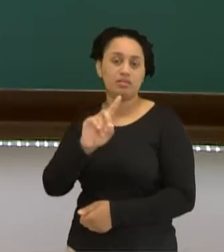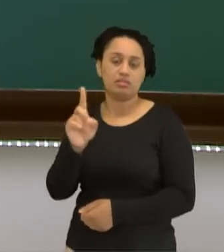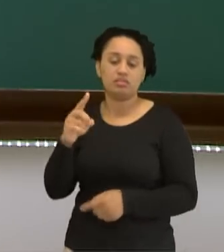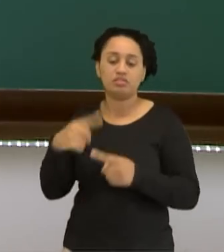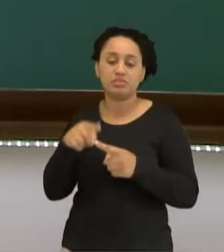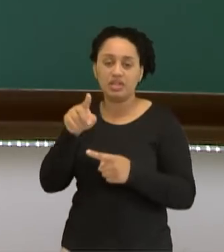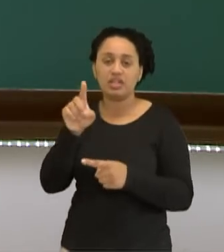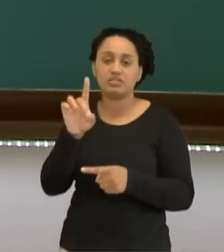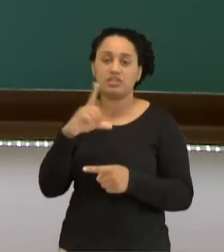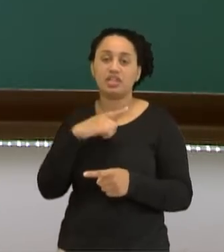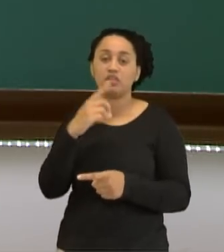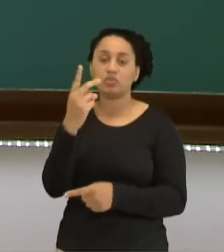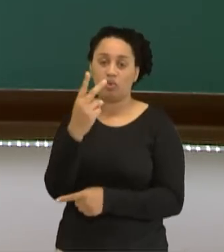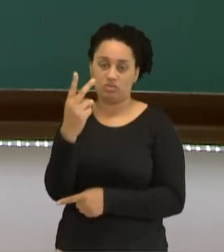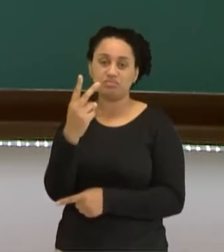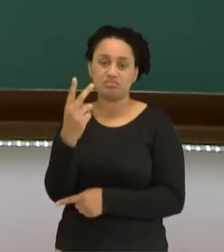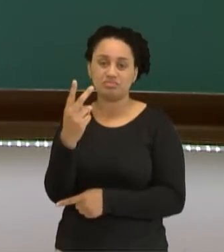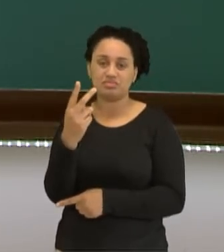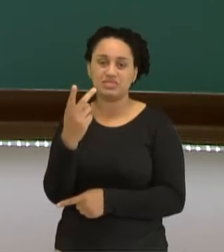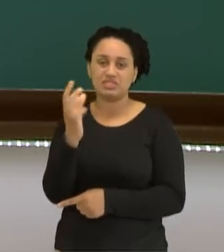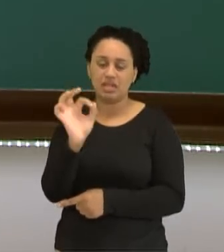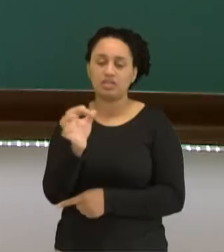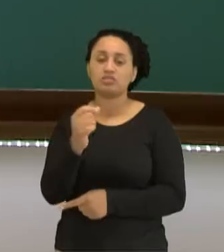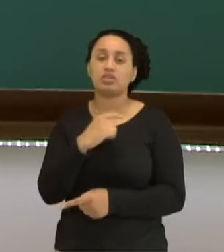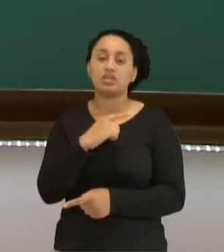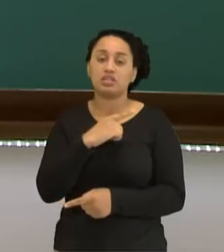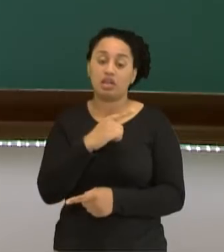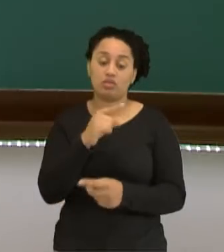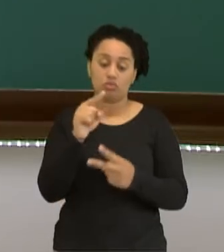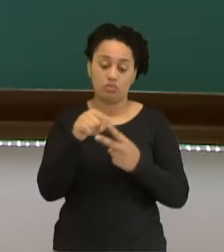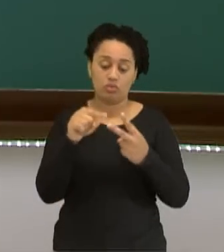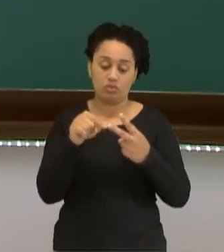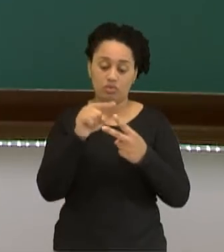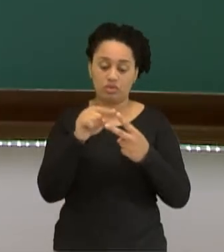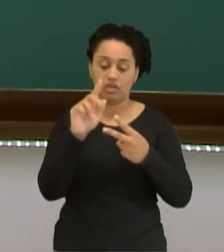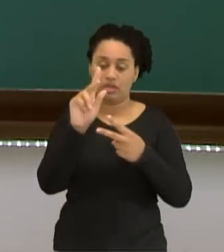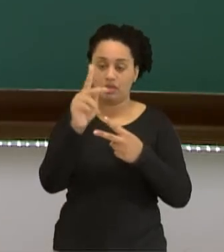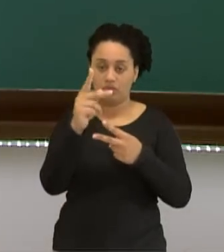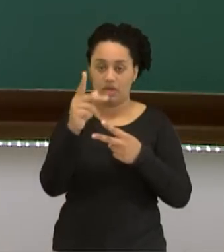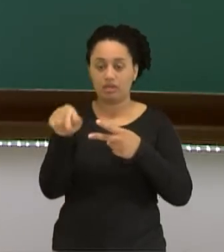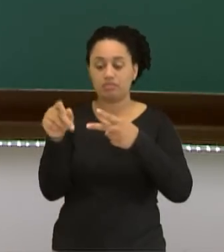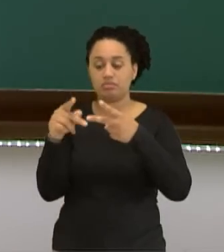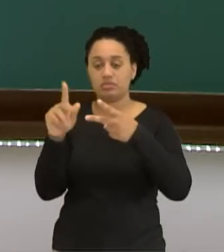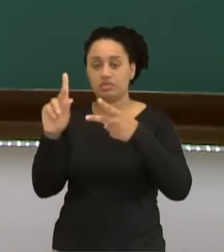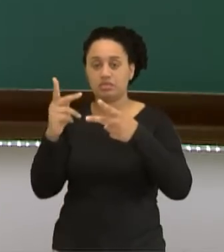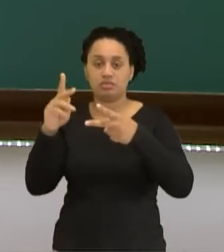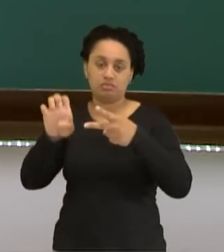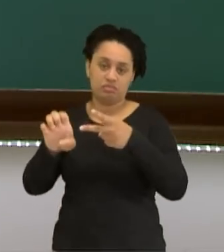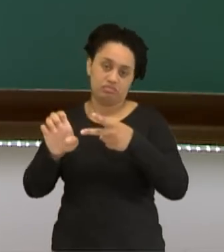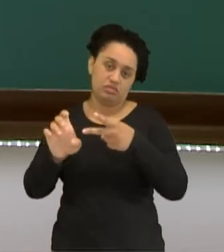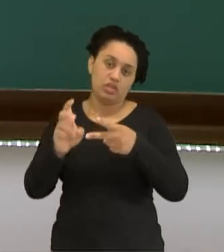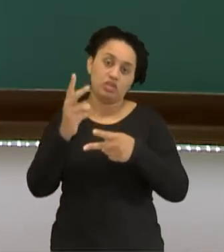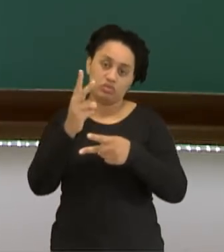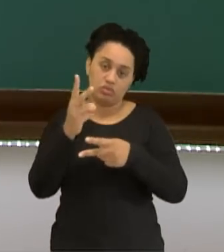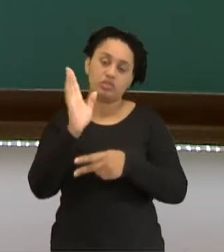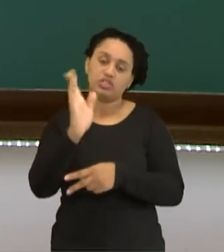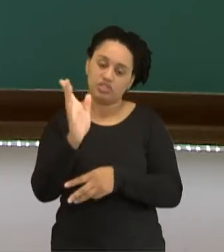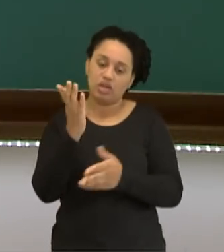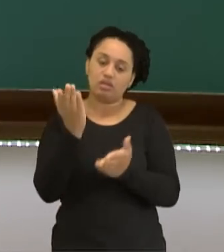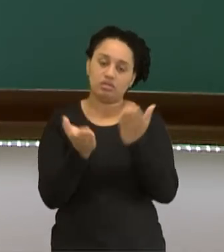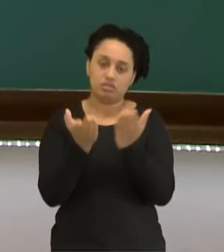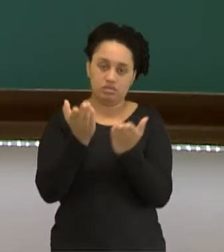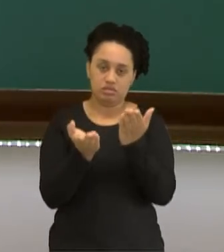Existem dois elementos na tabela que não ficam estáveis com oito. Com dois elétrons, eles já são consideráveis